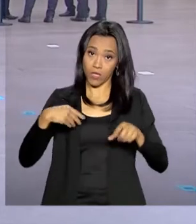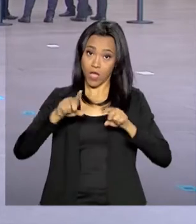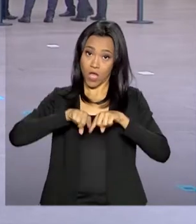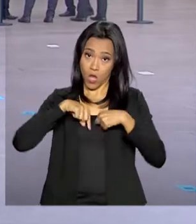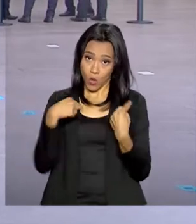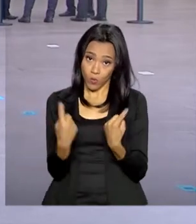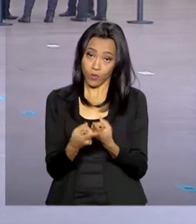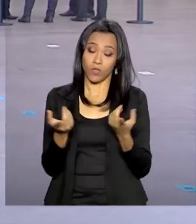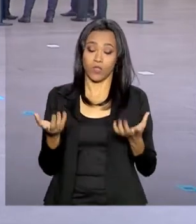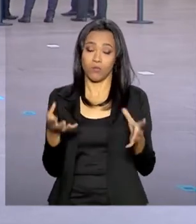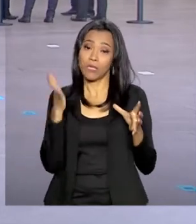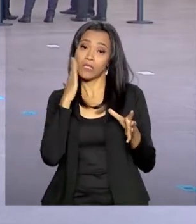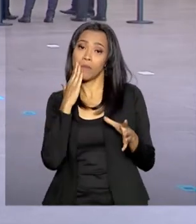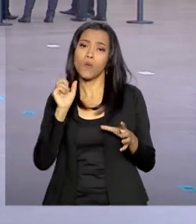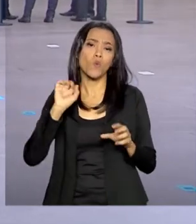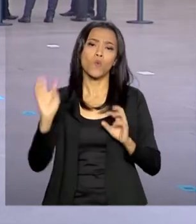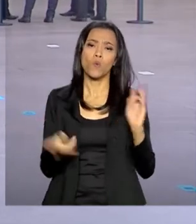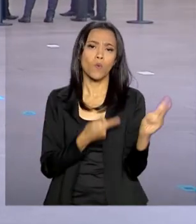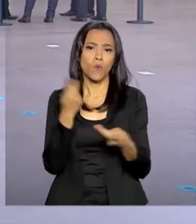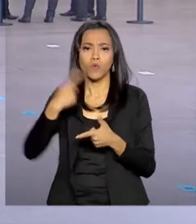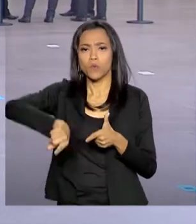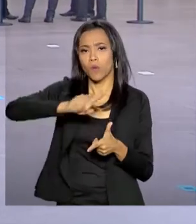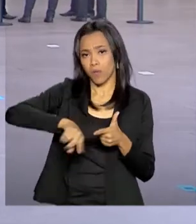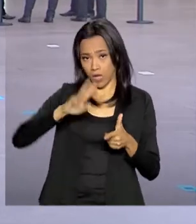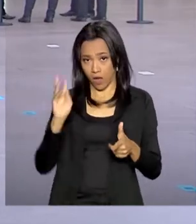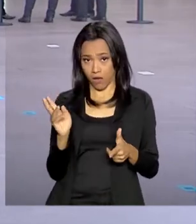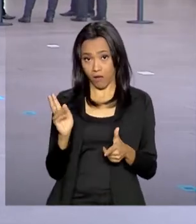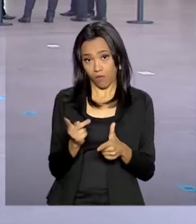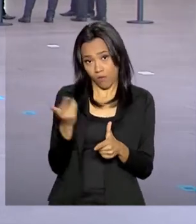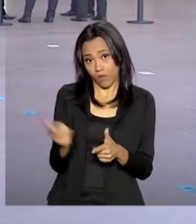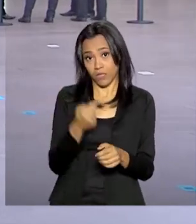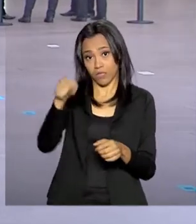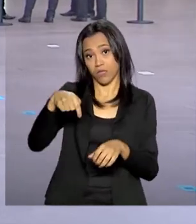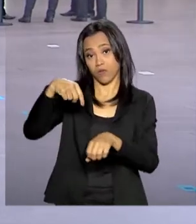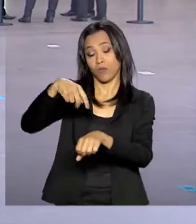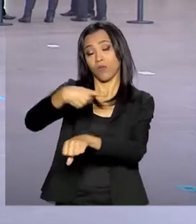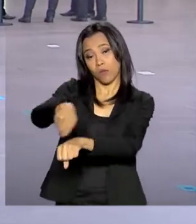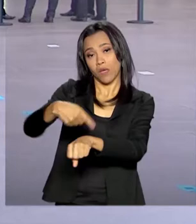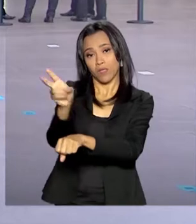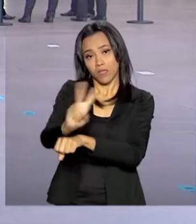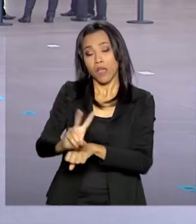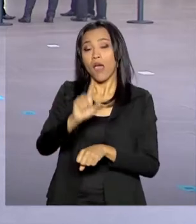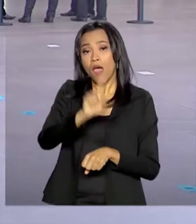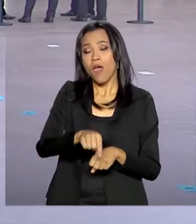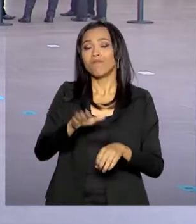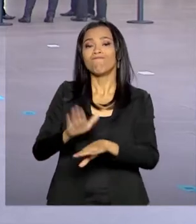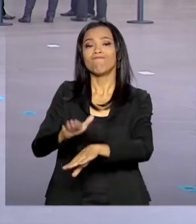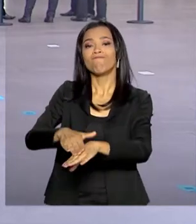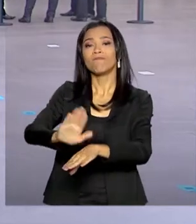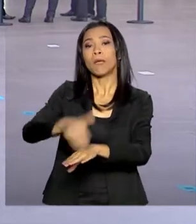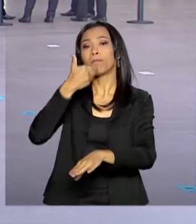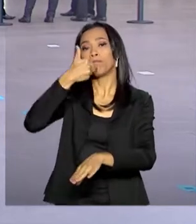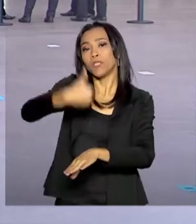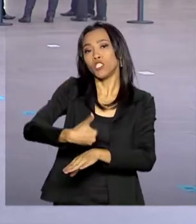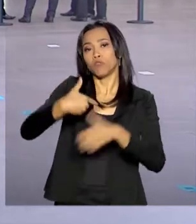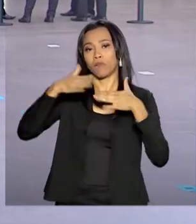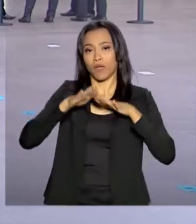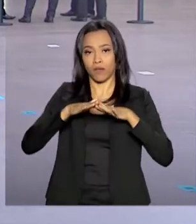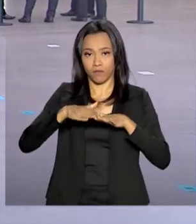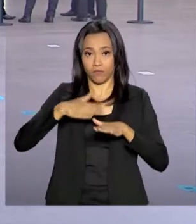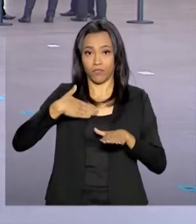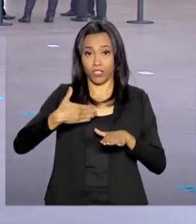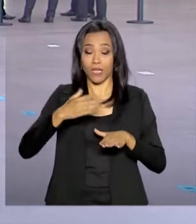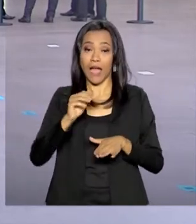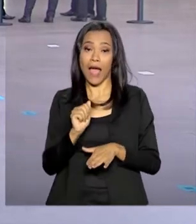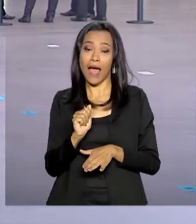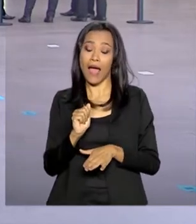sobre a crise no país vizinho. E um dos temas discutidos foi o pedido de asilo por militares venezuelanos. E durante a